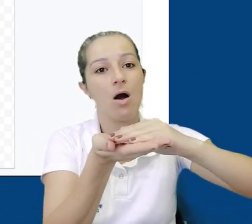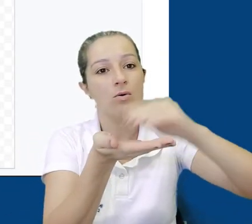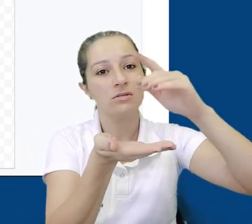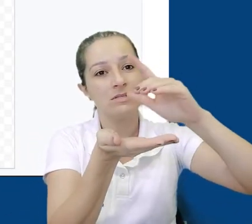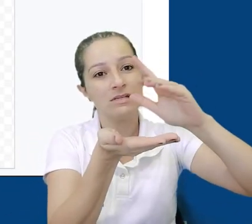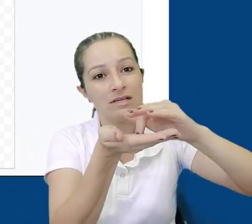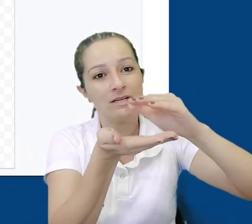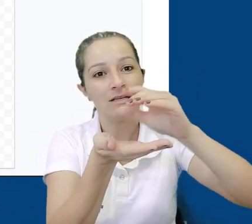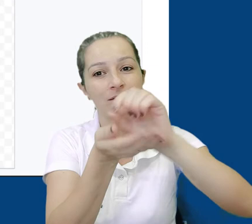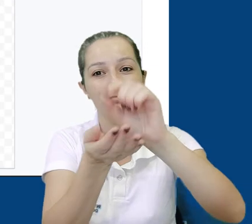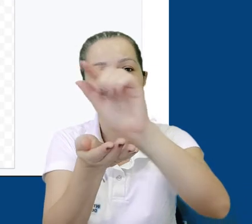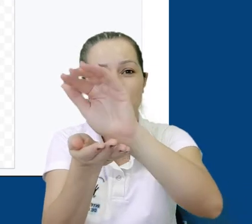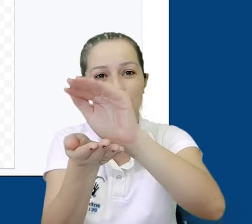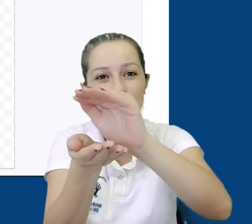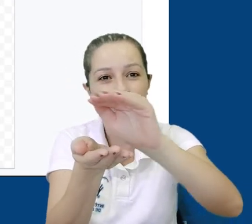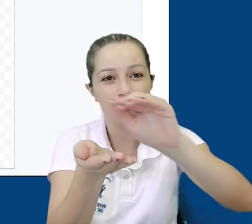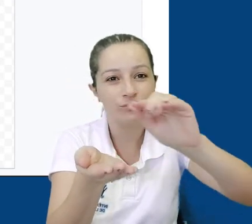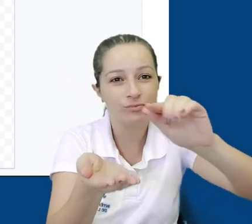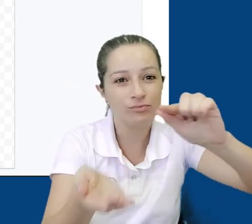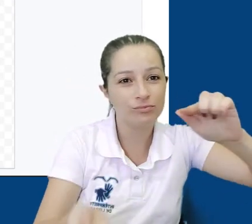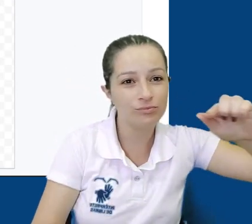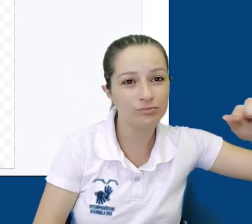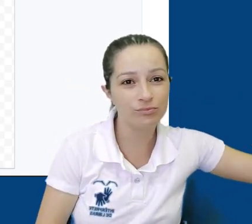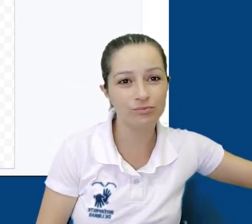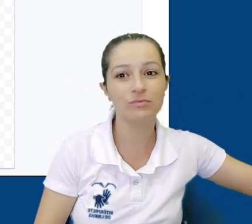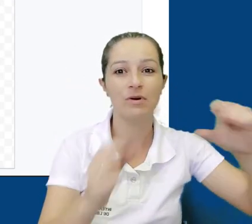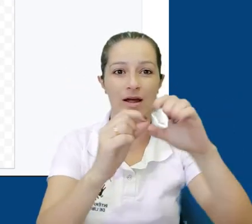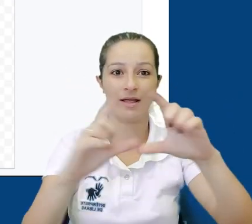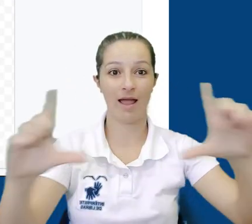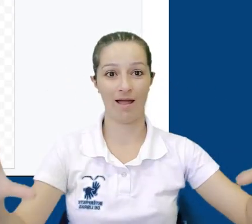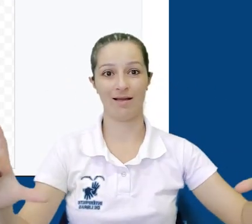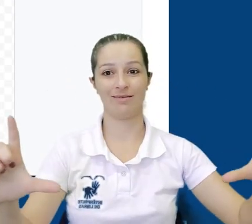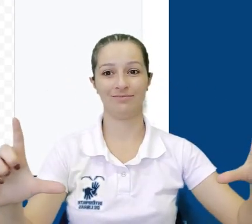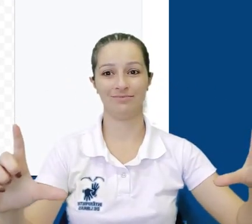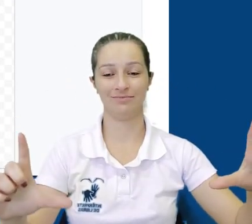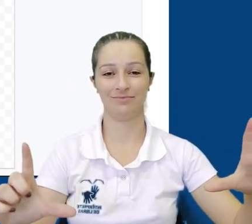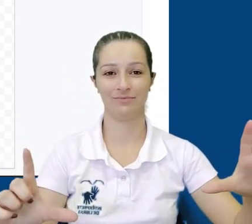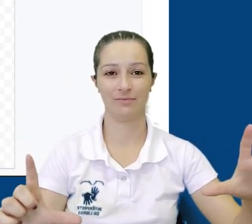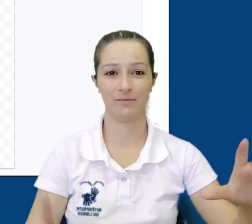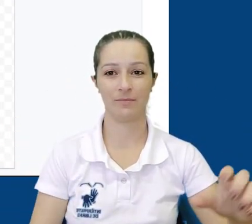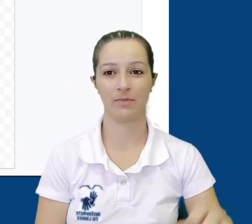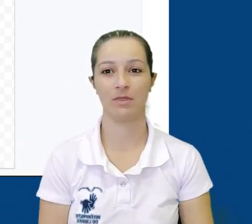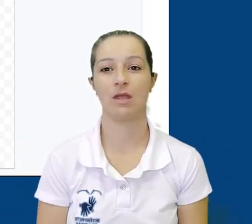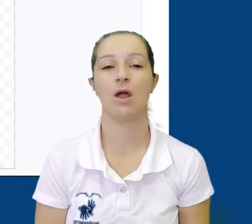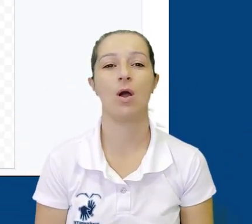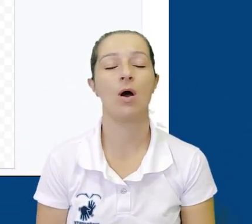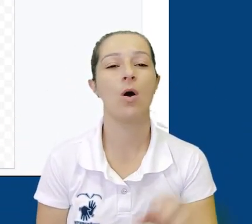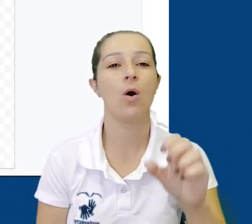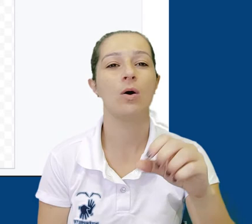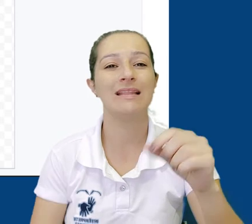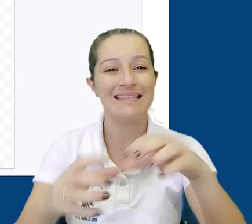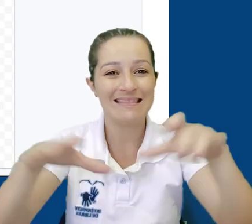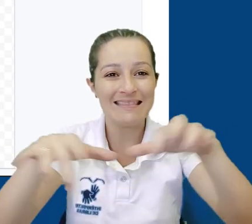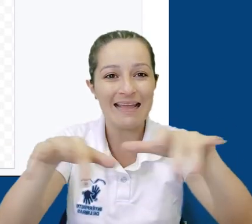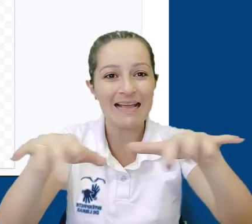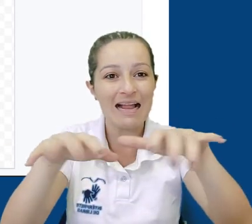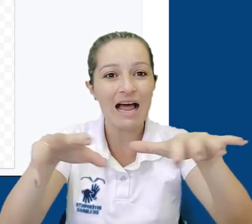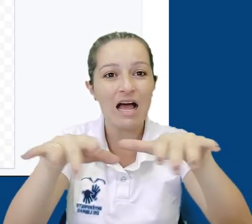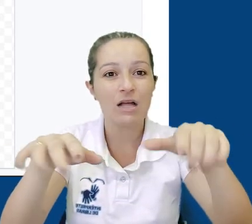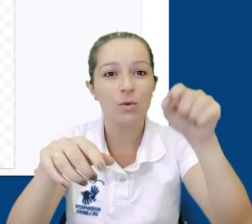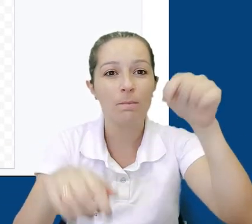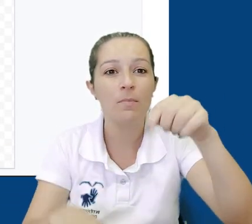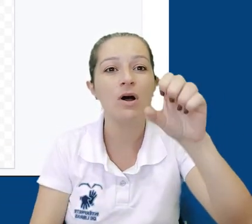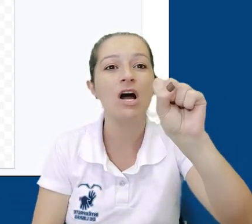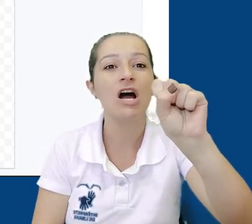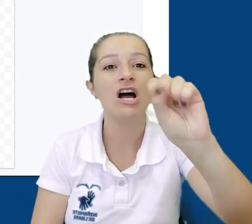do mouse e arrastamos para definir as dimensões. Se você apertar o botão Shift em seu teclado junto ao movimento de